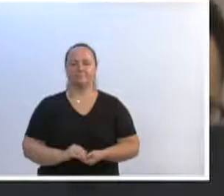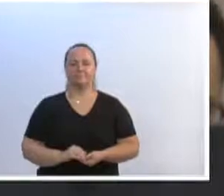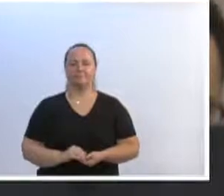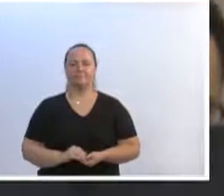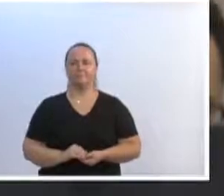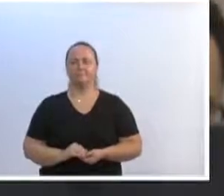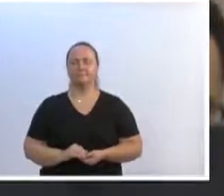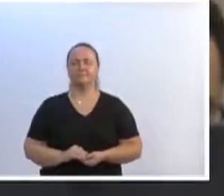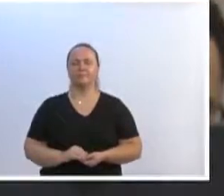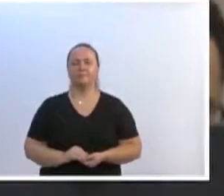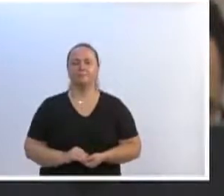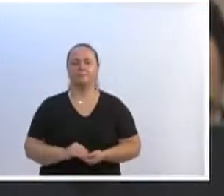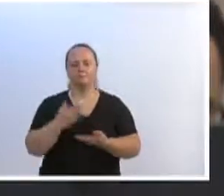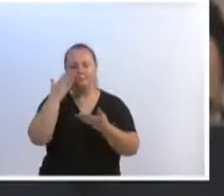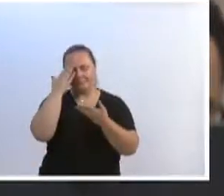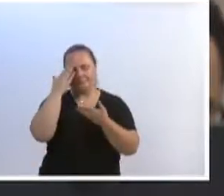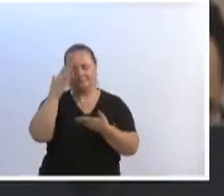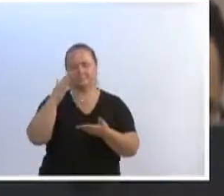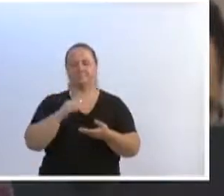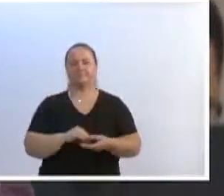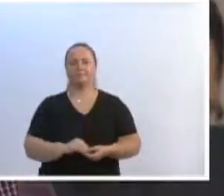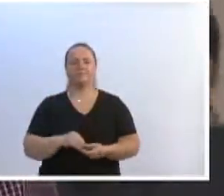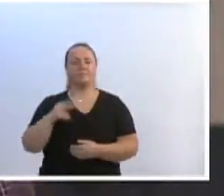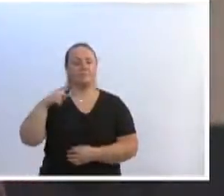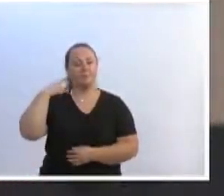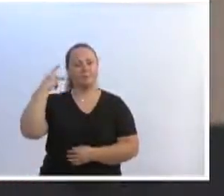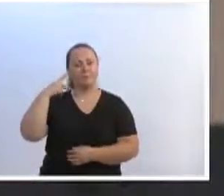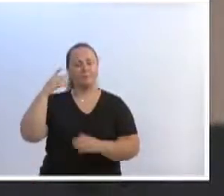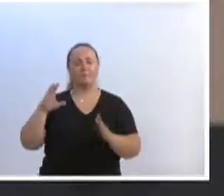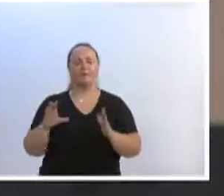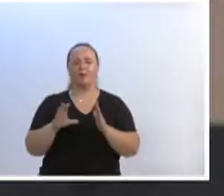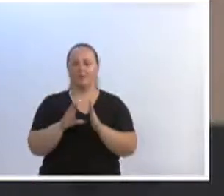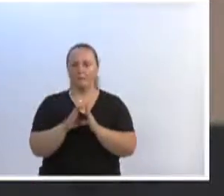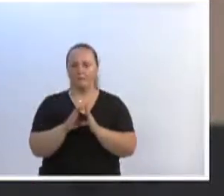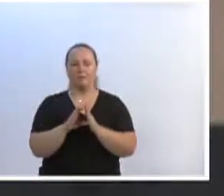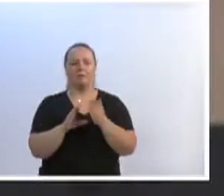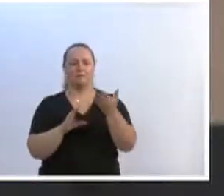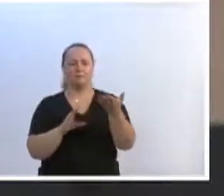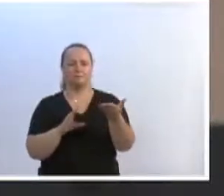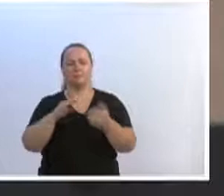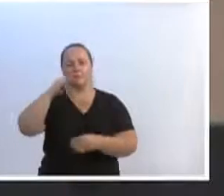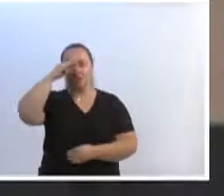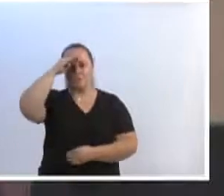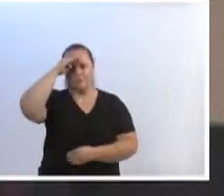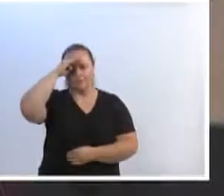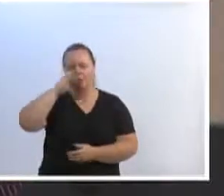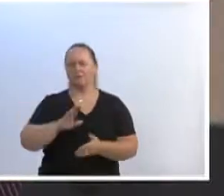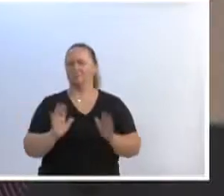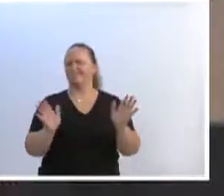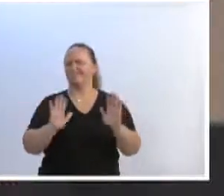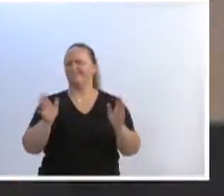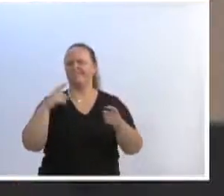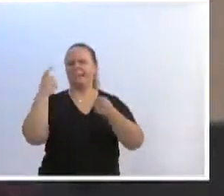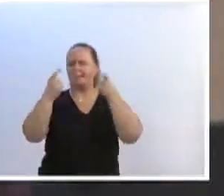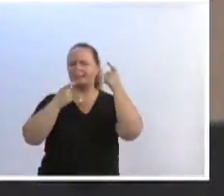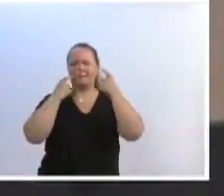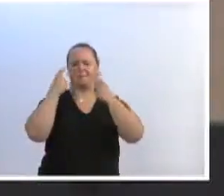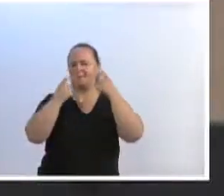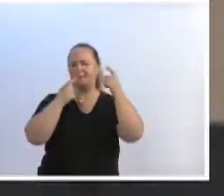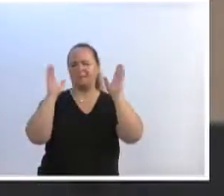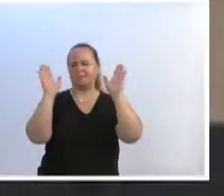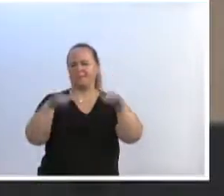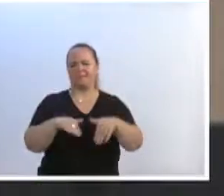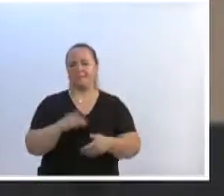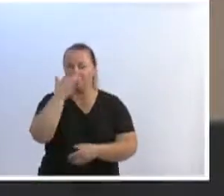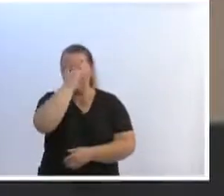Obrigado, presidente. Vereador Caminha, senhor, vereador Almir, vereador Juvino, acho que não se preocupe com esses fake,